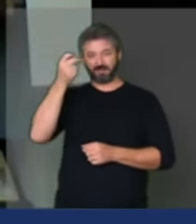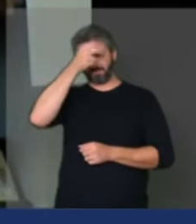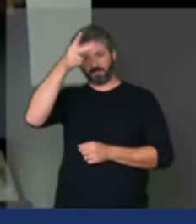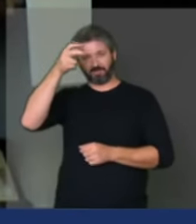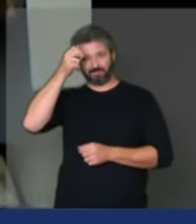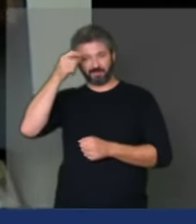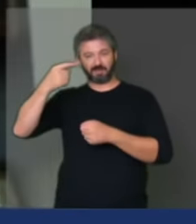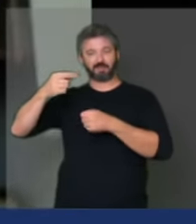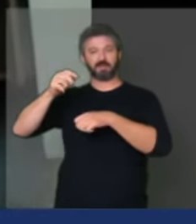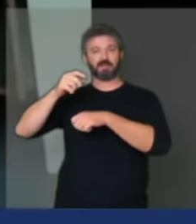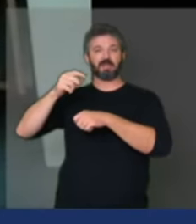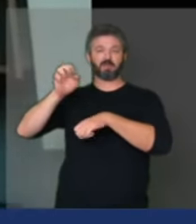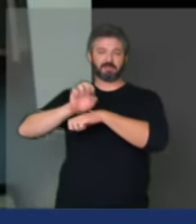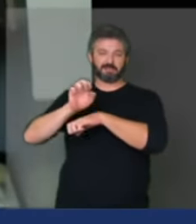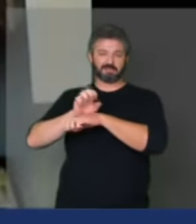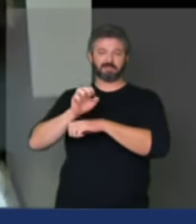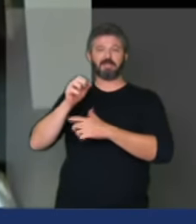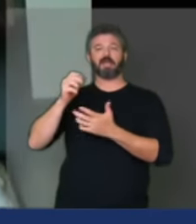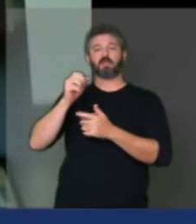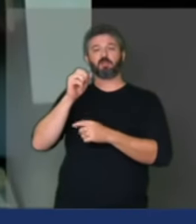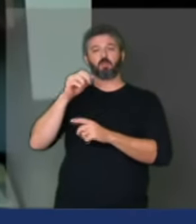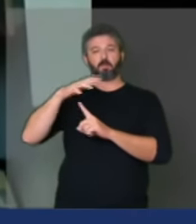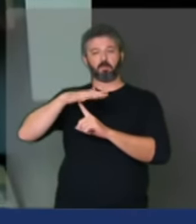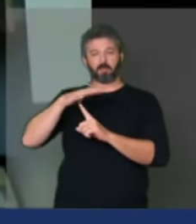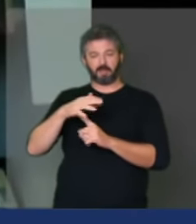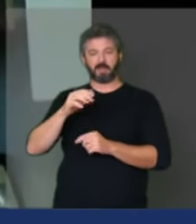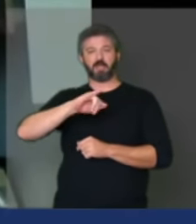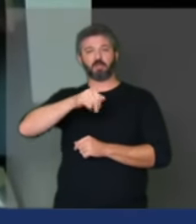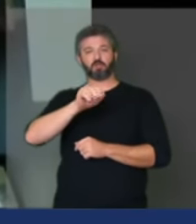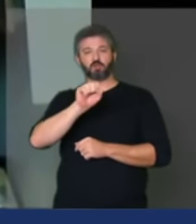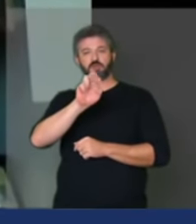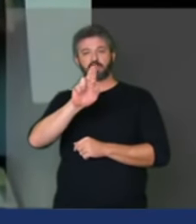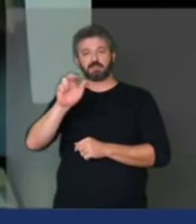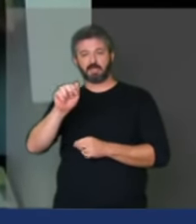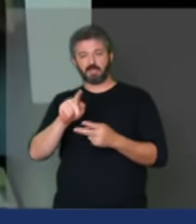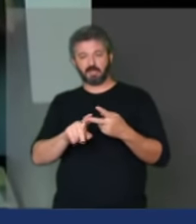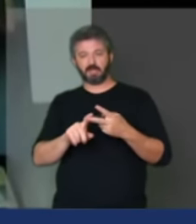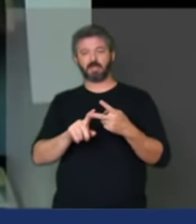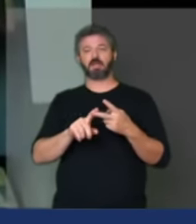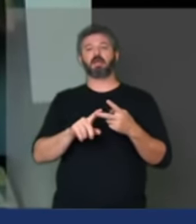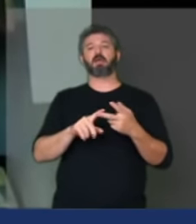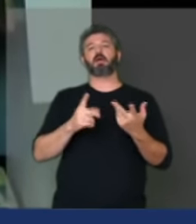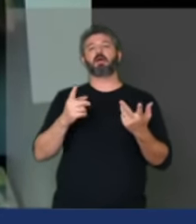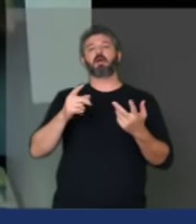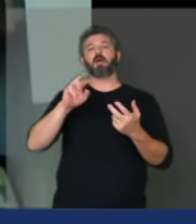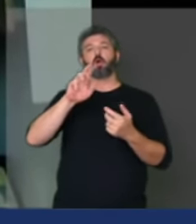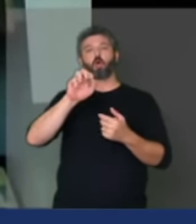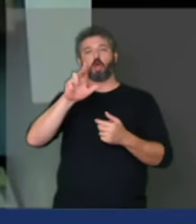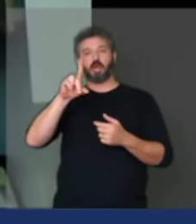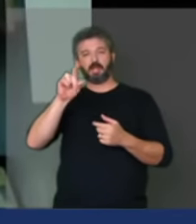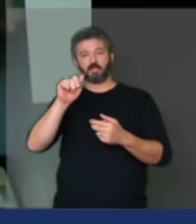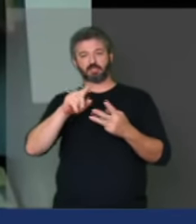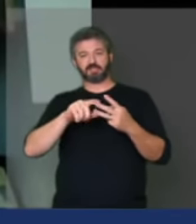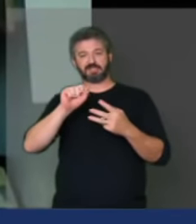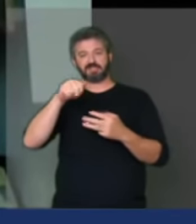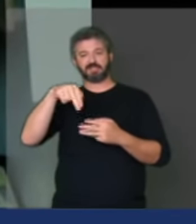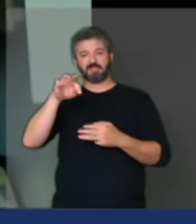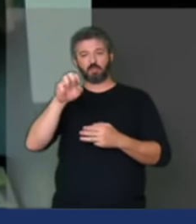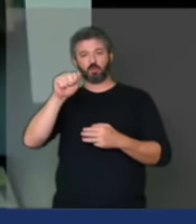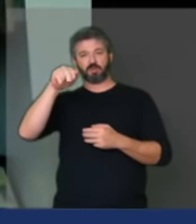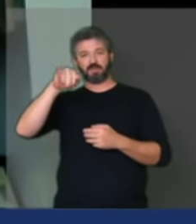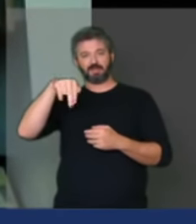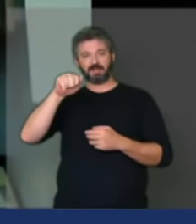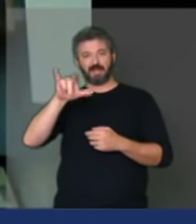lá do estado do Paraná de Jussara prefeito Robson que está comigo hoje aqui boa aventura de São Roque Rolândia Santo Inácio enfim